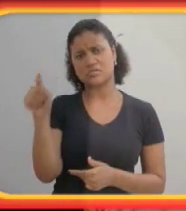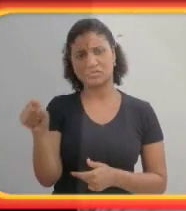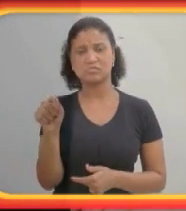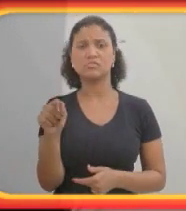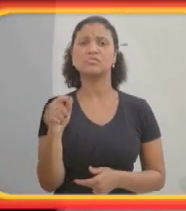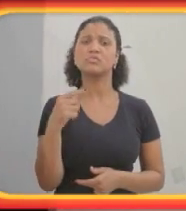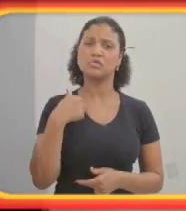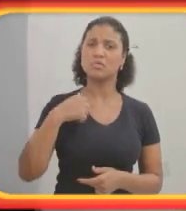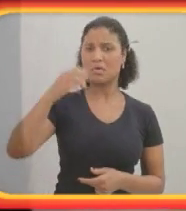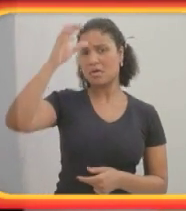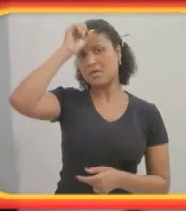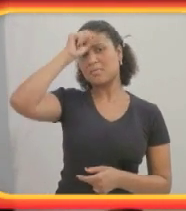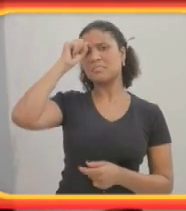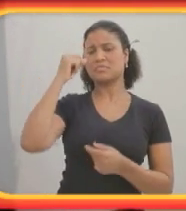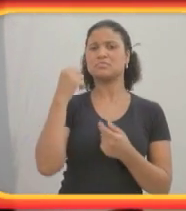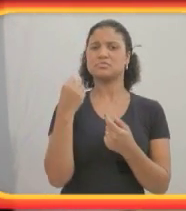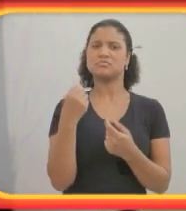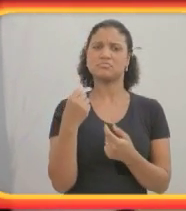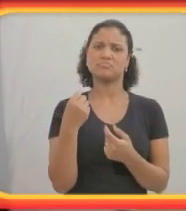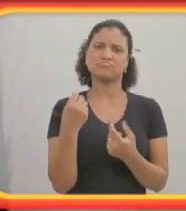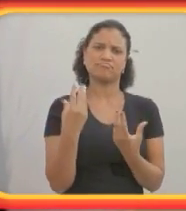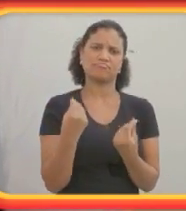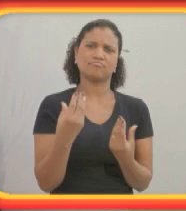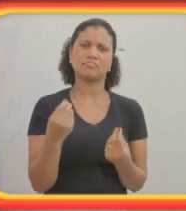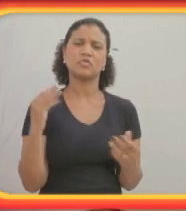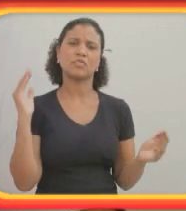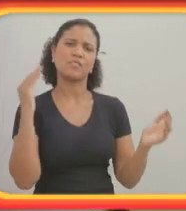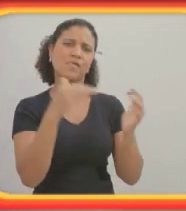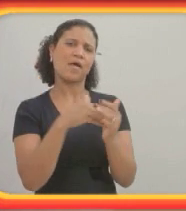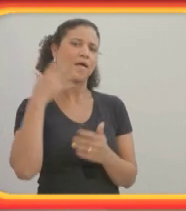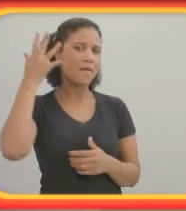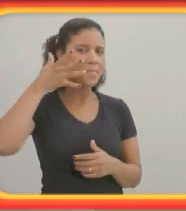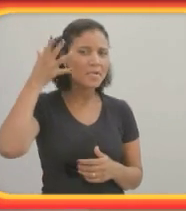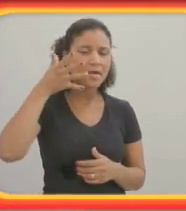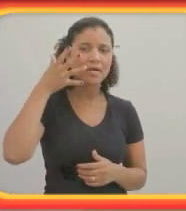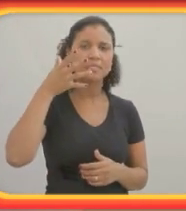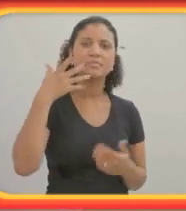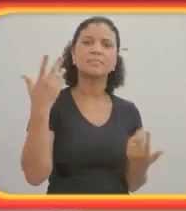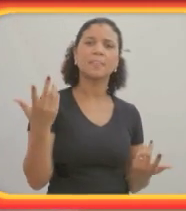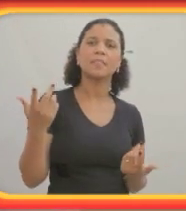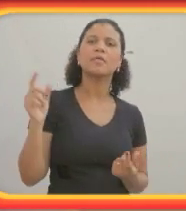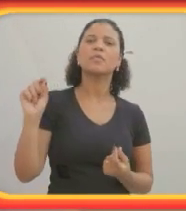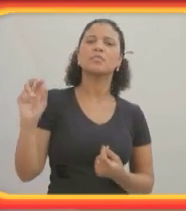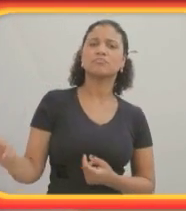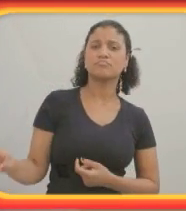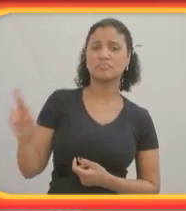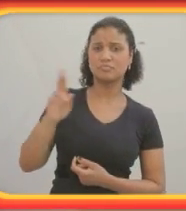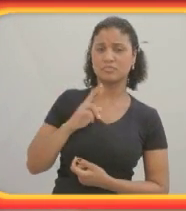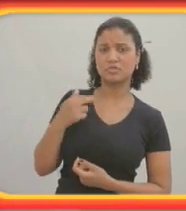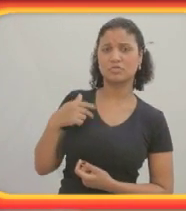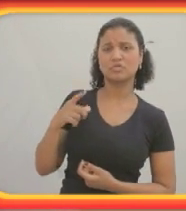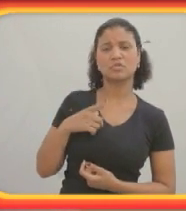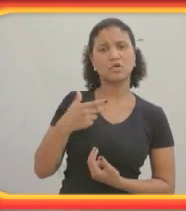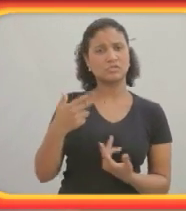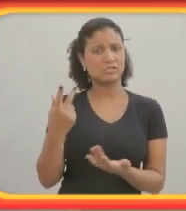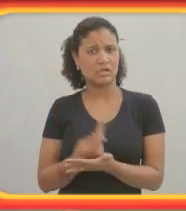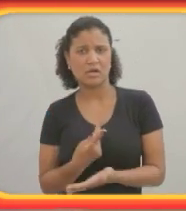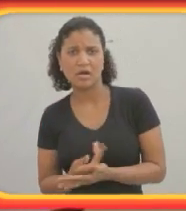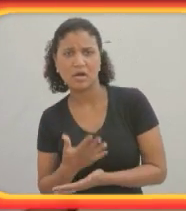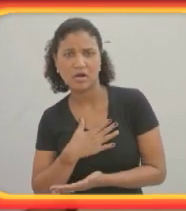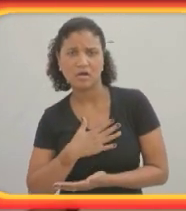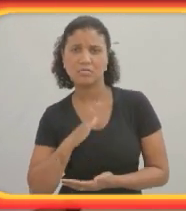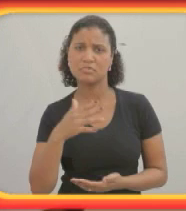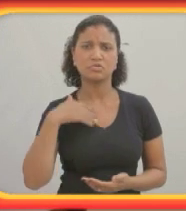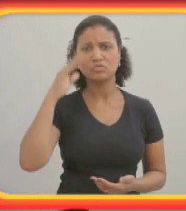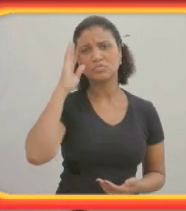graças a isso, eu aprendi bastante. E, no final, o seminário me deu um feedback de que tinha algo errado comigo. Mas eu não sabia o quê.